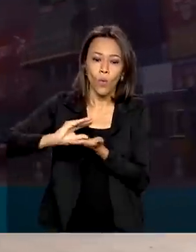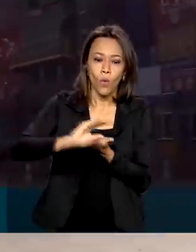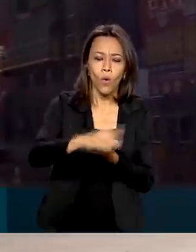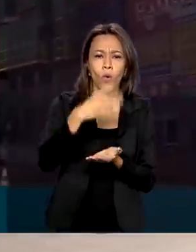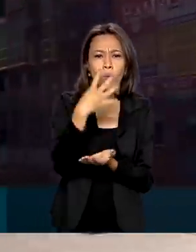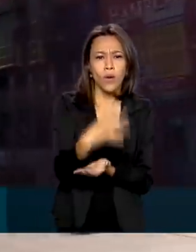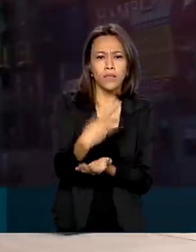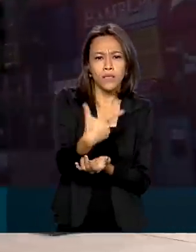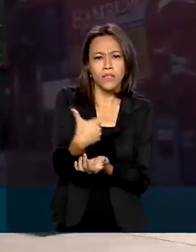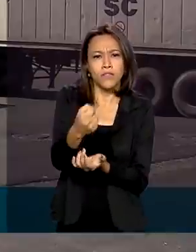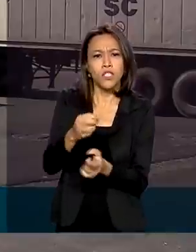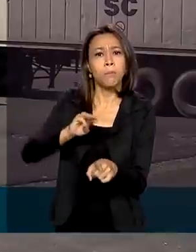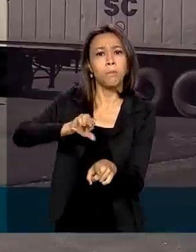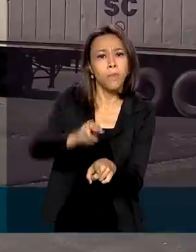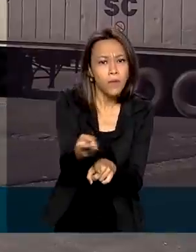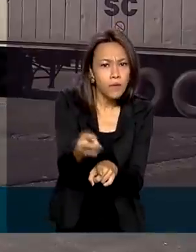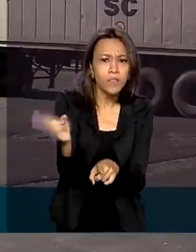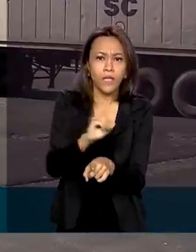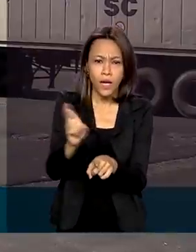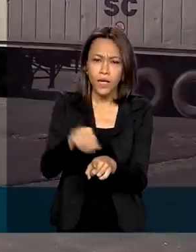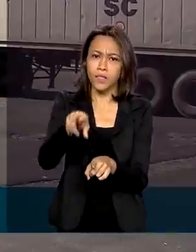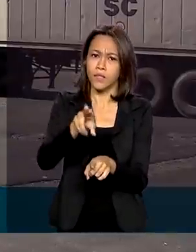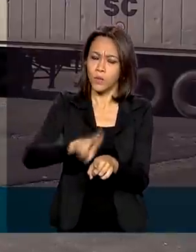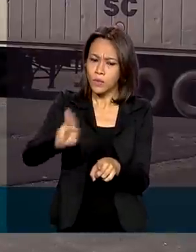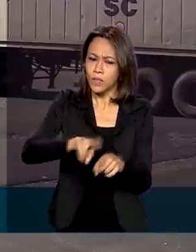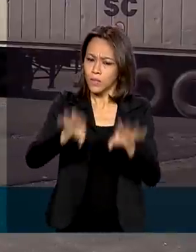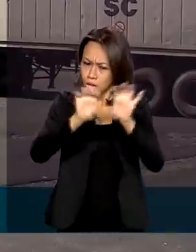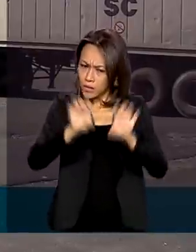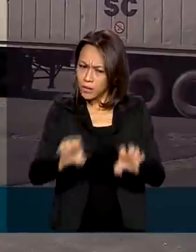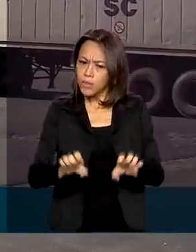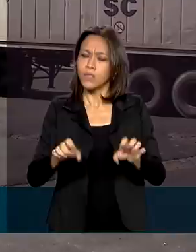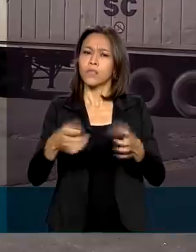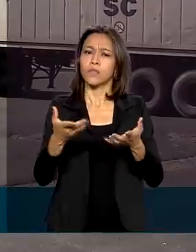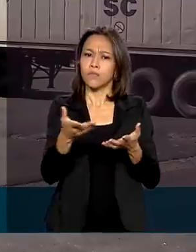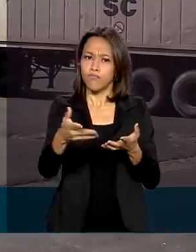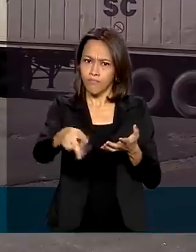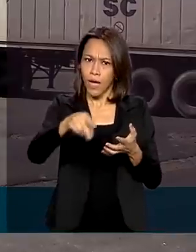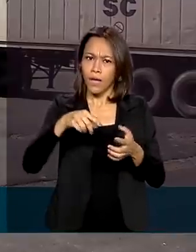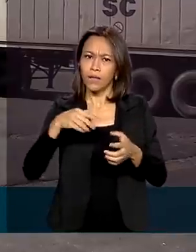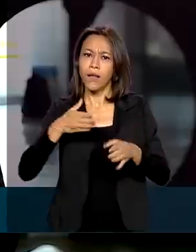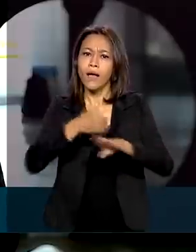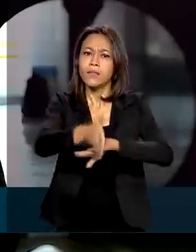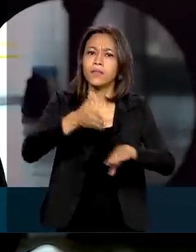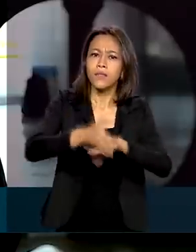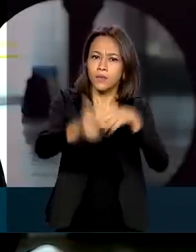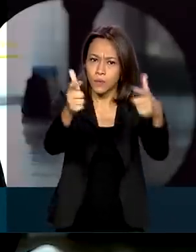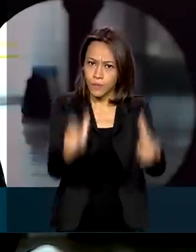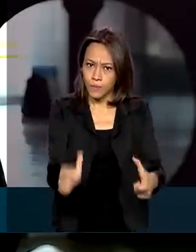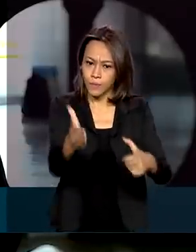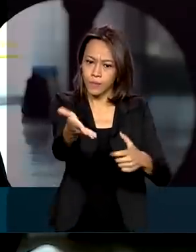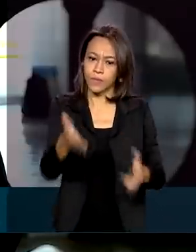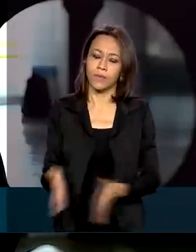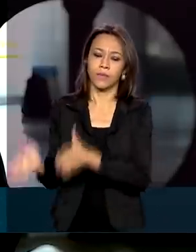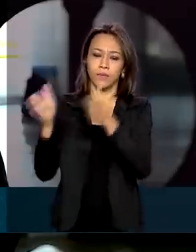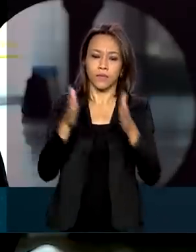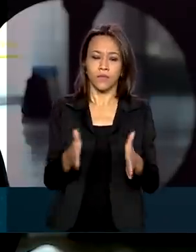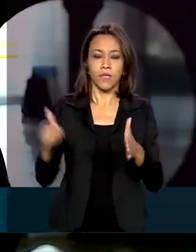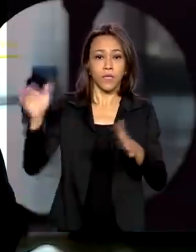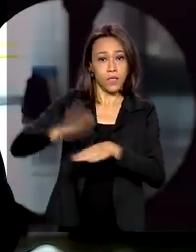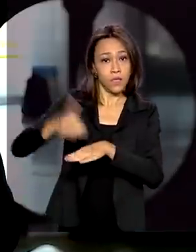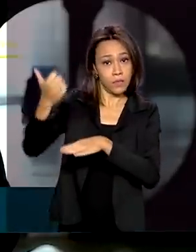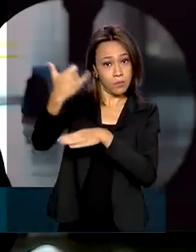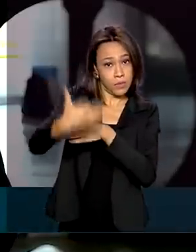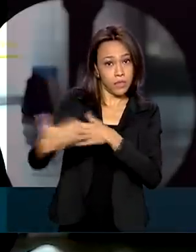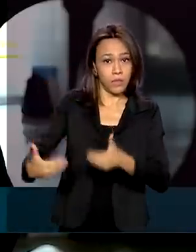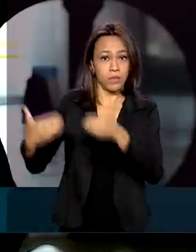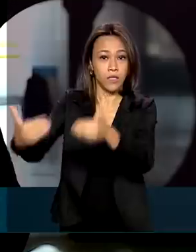em modernização, como construção de pontes rolantes para acessos rodoferroviários. Segundo o Ministério da Infraestrutura,